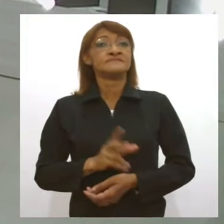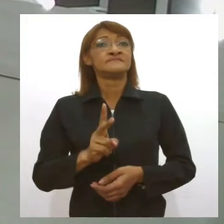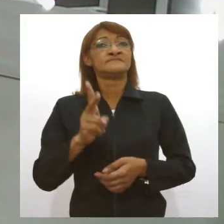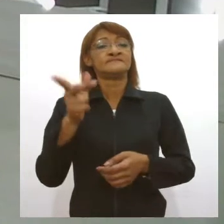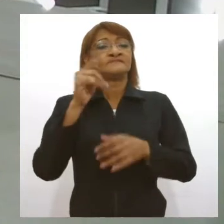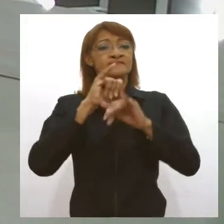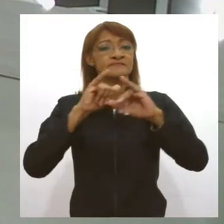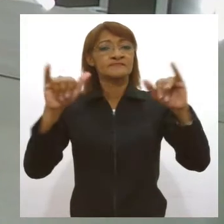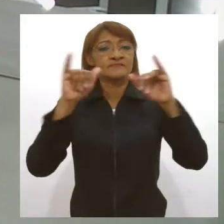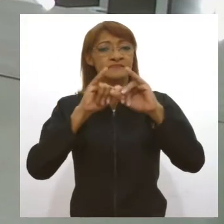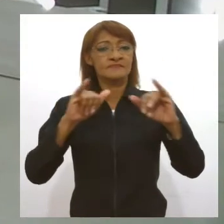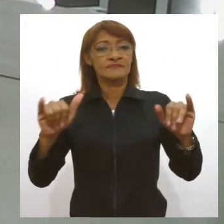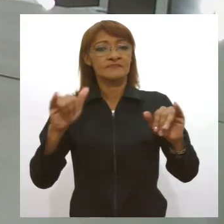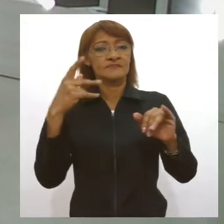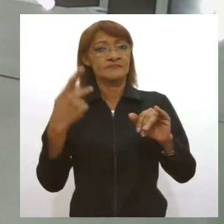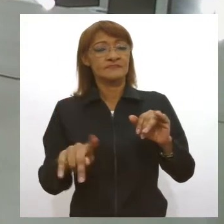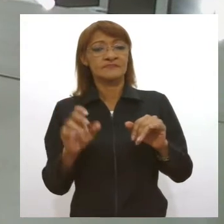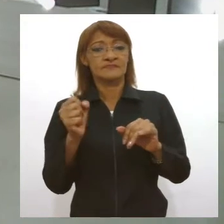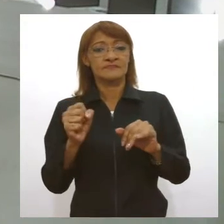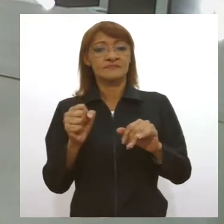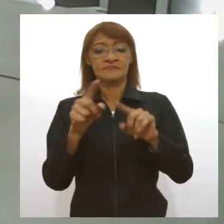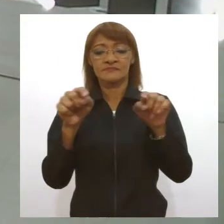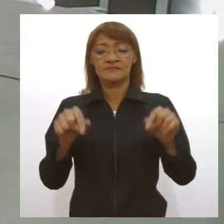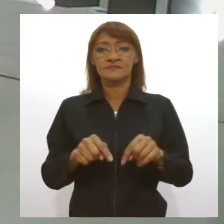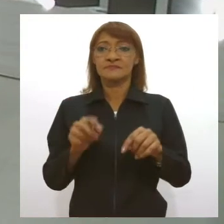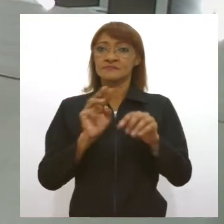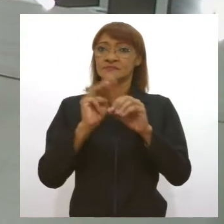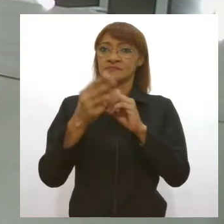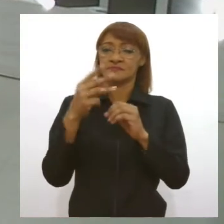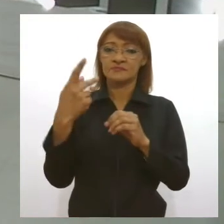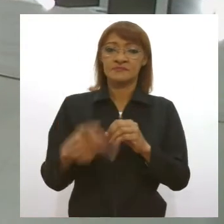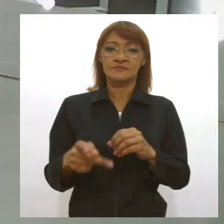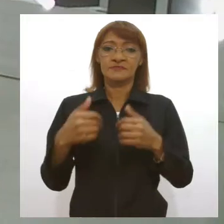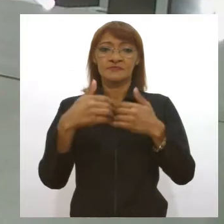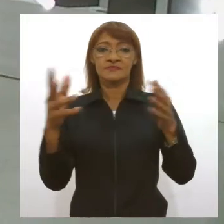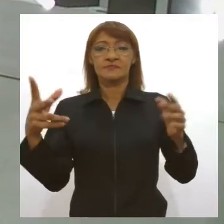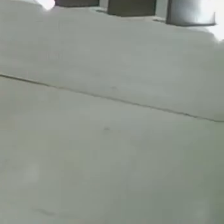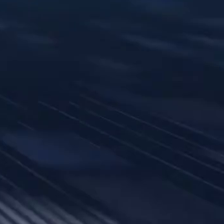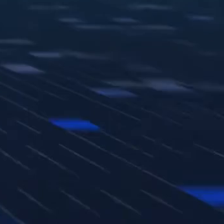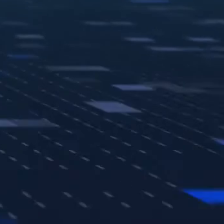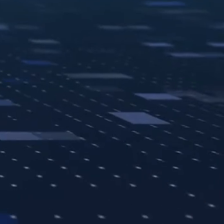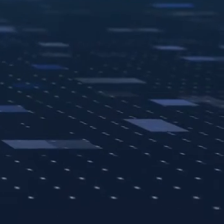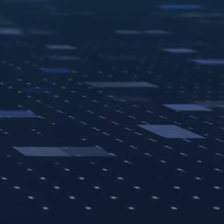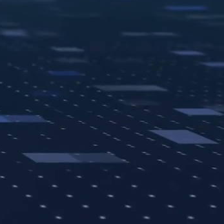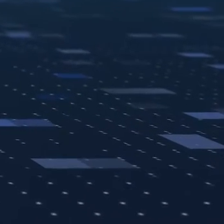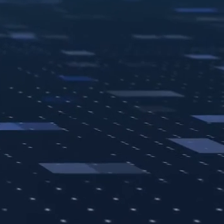informações do Parlamento Sejipano, com a Agência de Notícias Lese, e a inauguração da Orla Sua. Volto já.